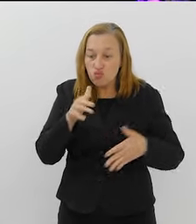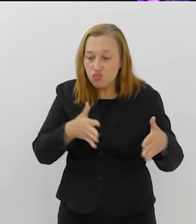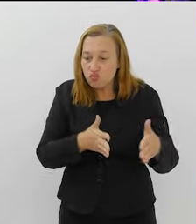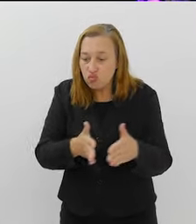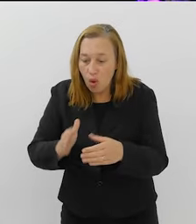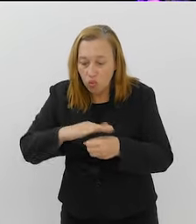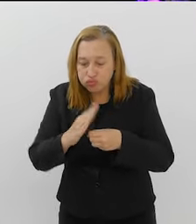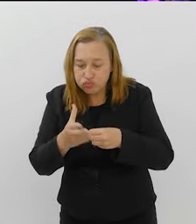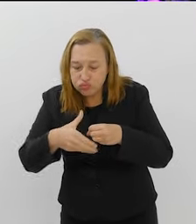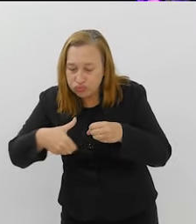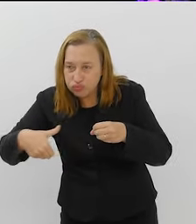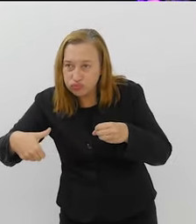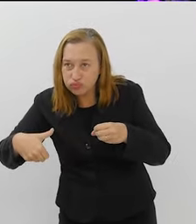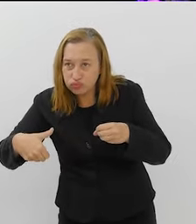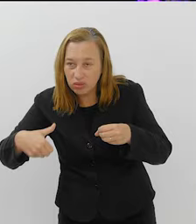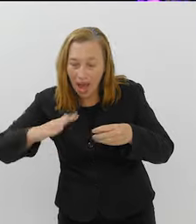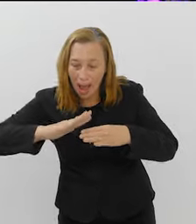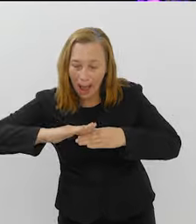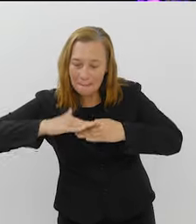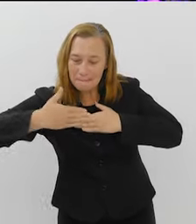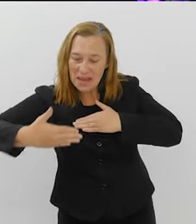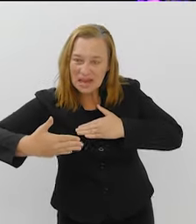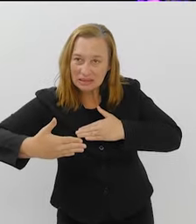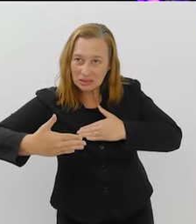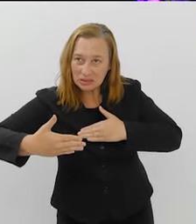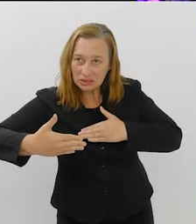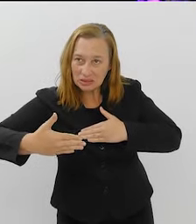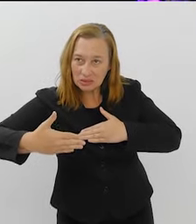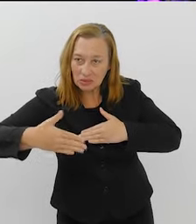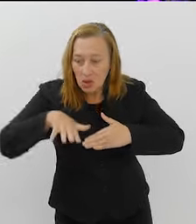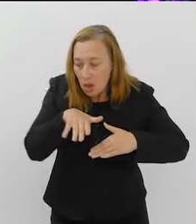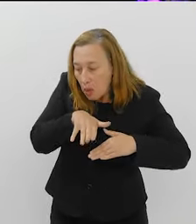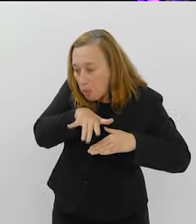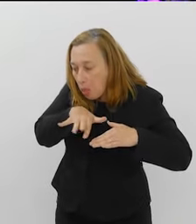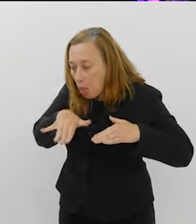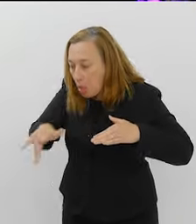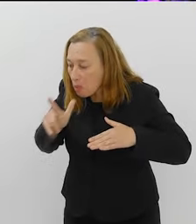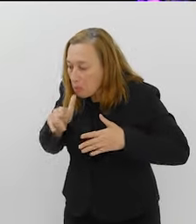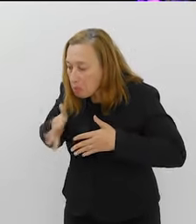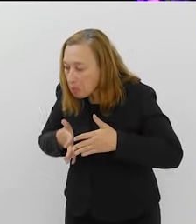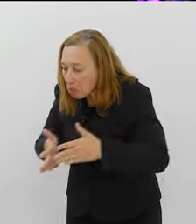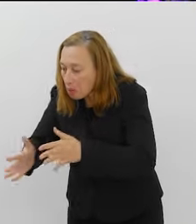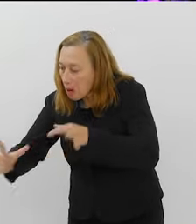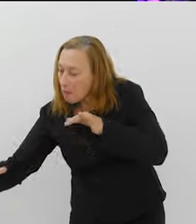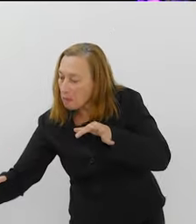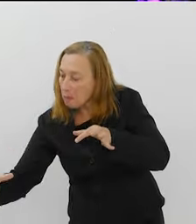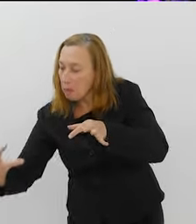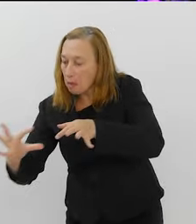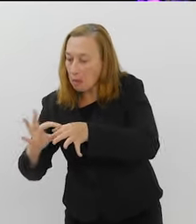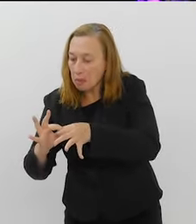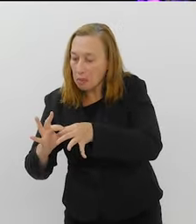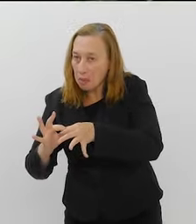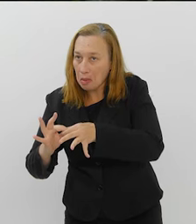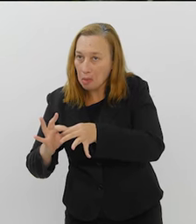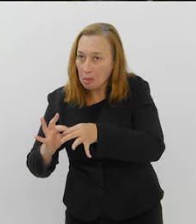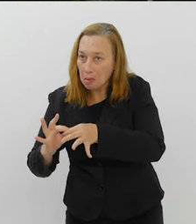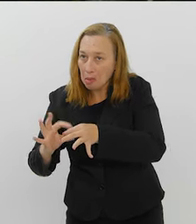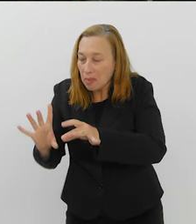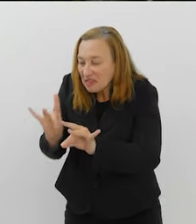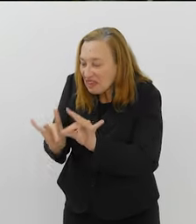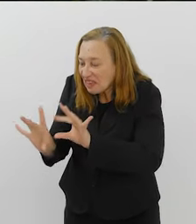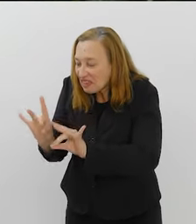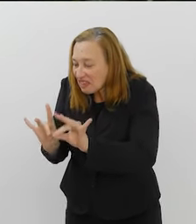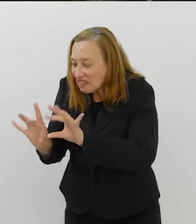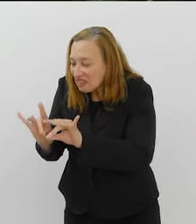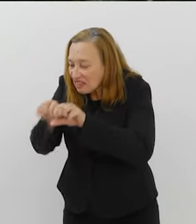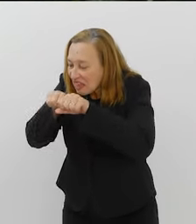esgoto em natura. Aportando ali diretamente nas Lagoas, e as Lagoas têm a conexão com o mar. E aquela